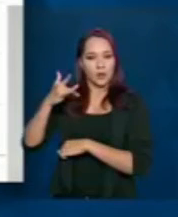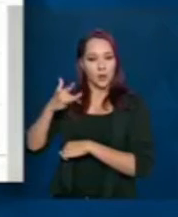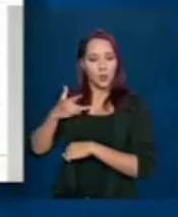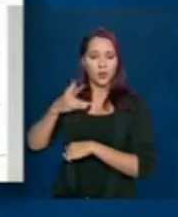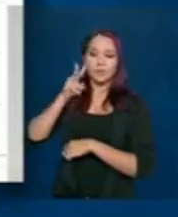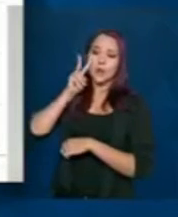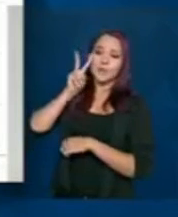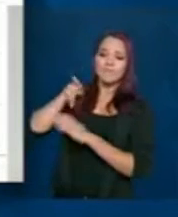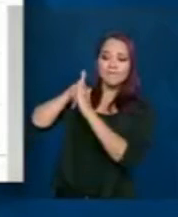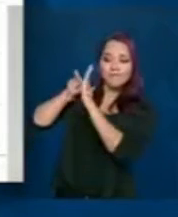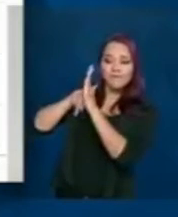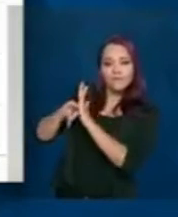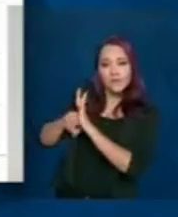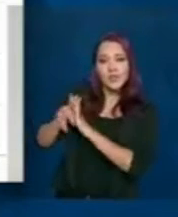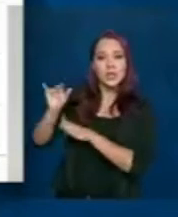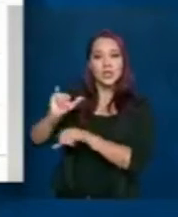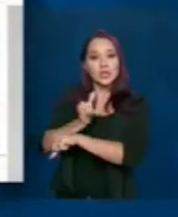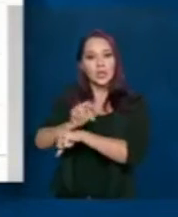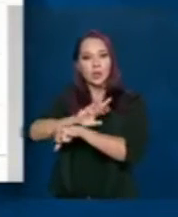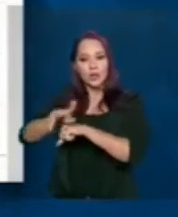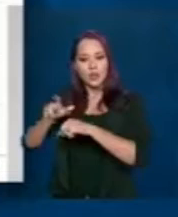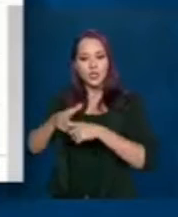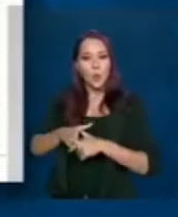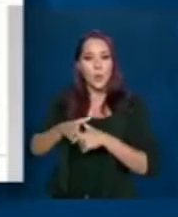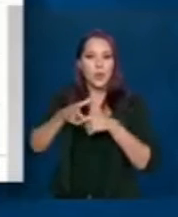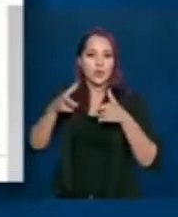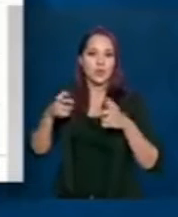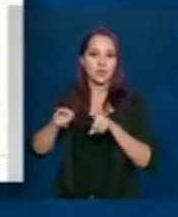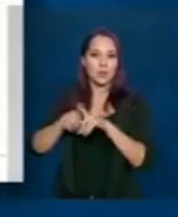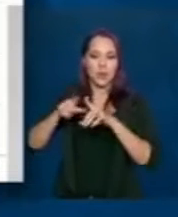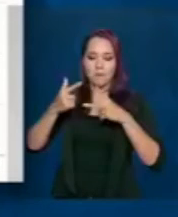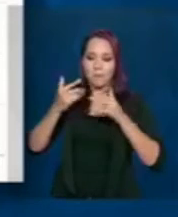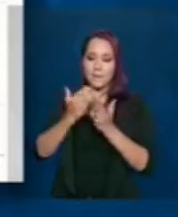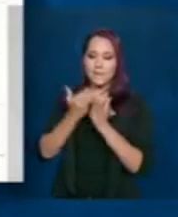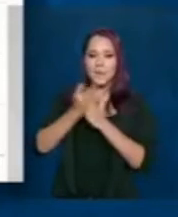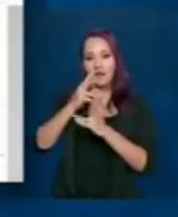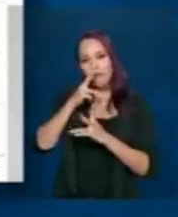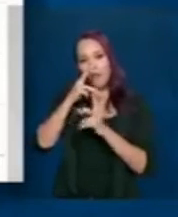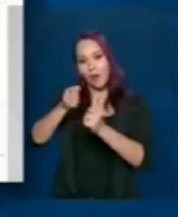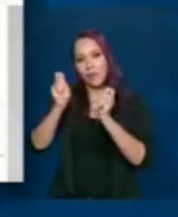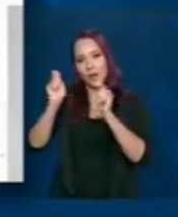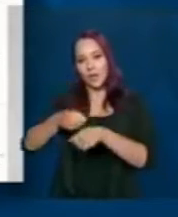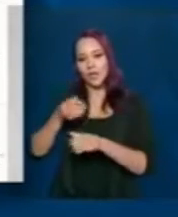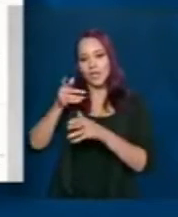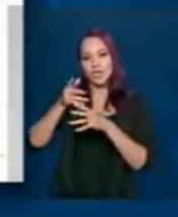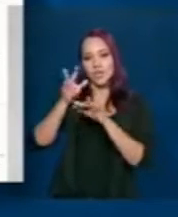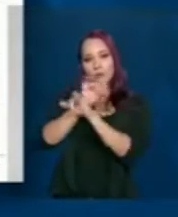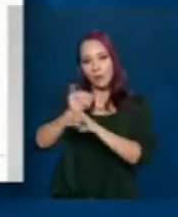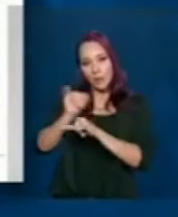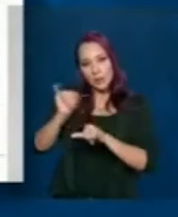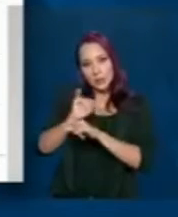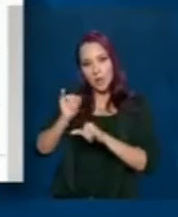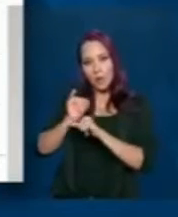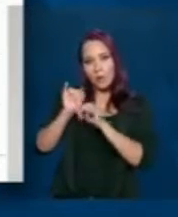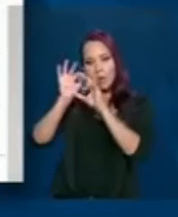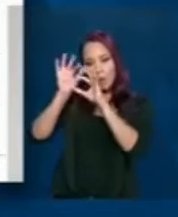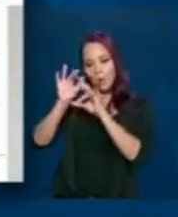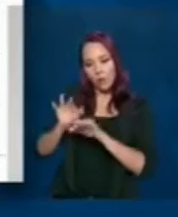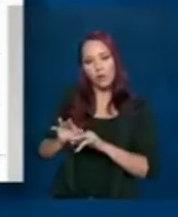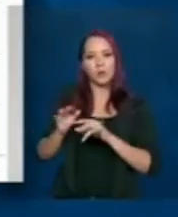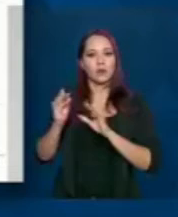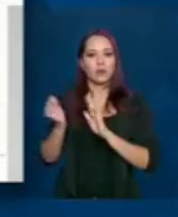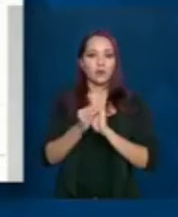verificar maneiras de aumentar e reforçar a capacidade de processamento de dados, inclusive,